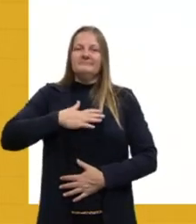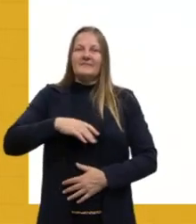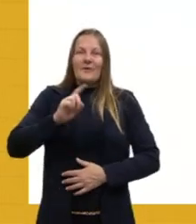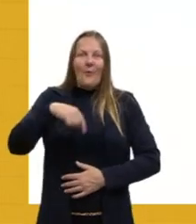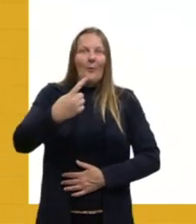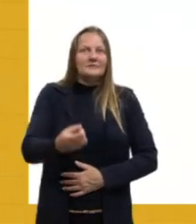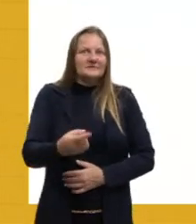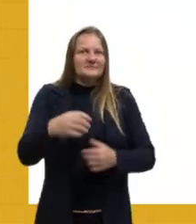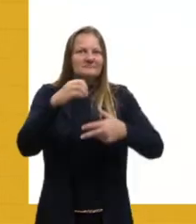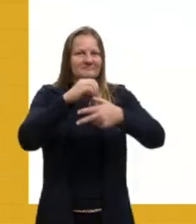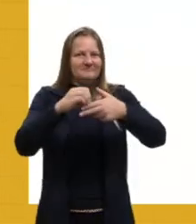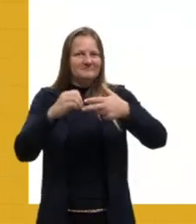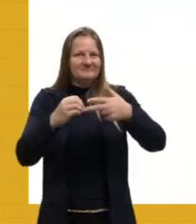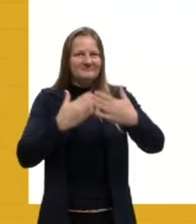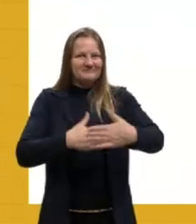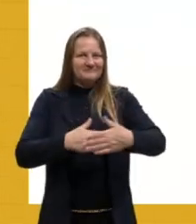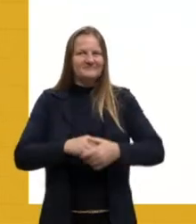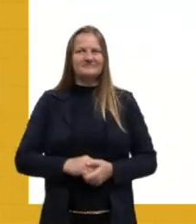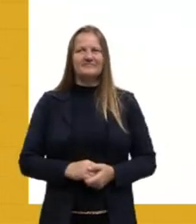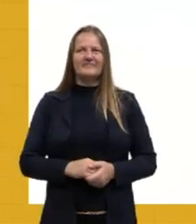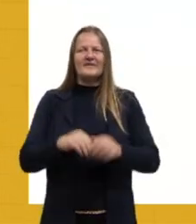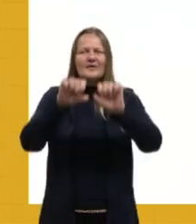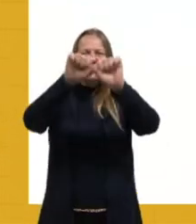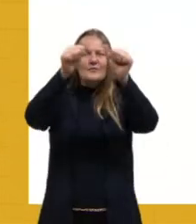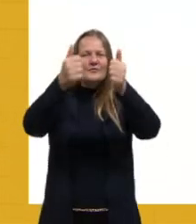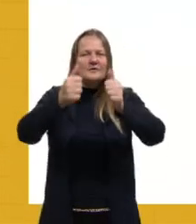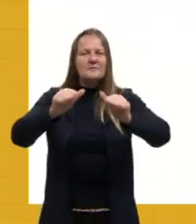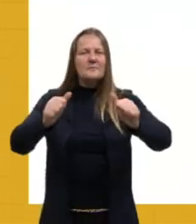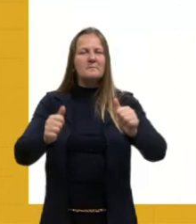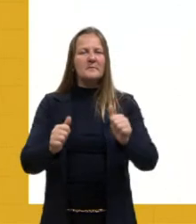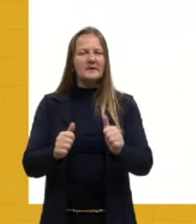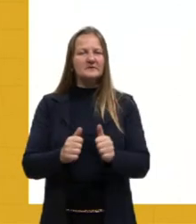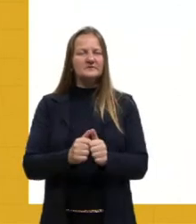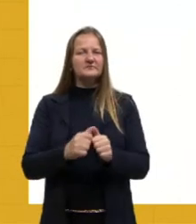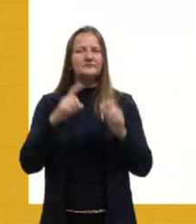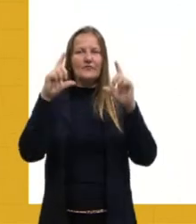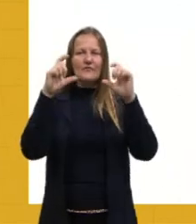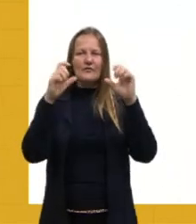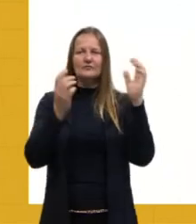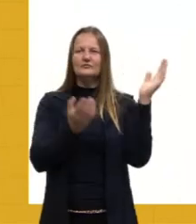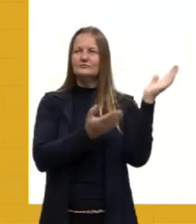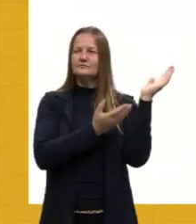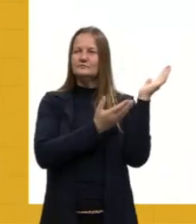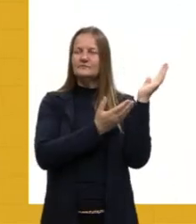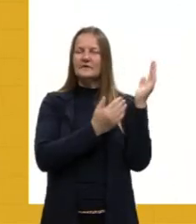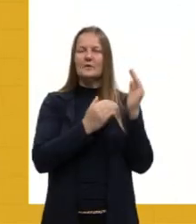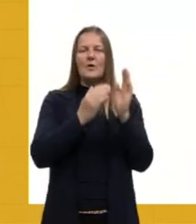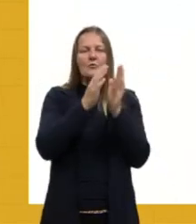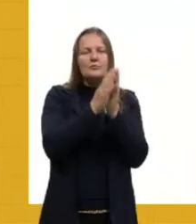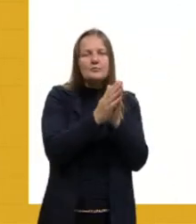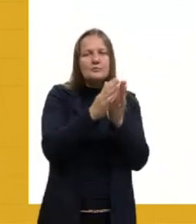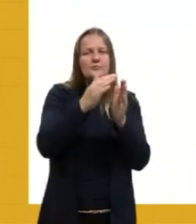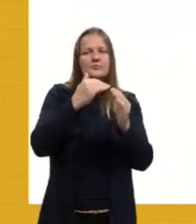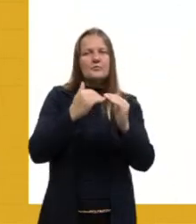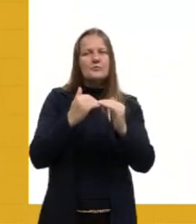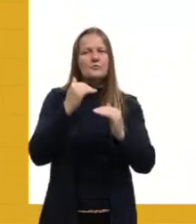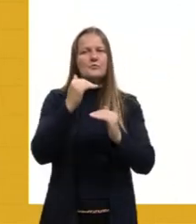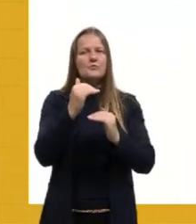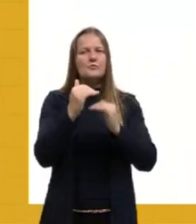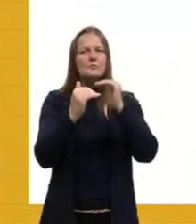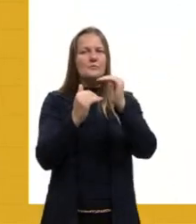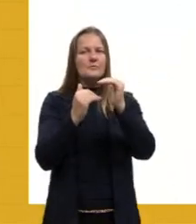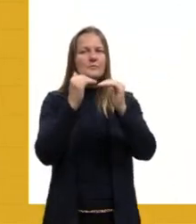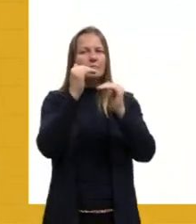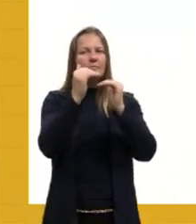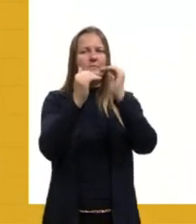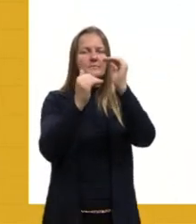próxima. A imagem apresenta as etapas do funcionamento de uma estação